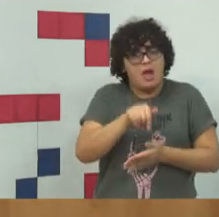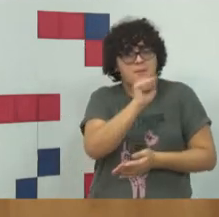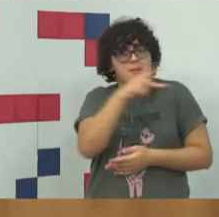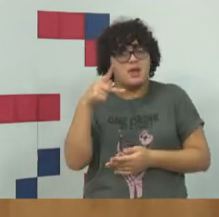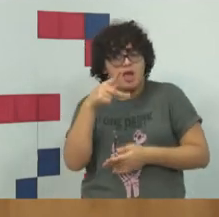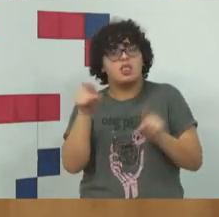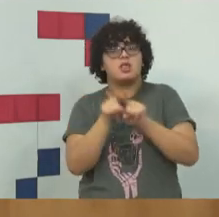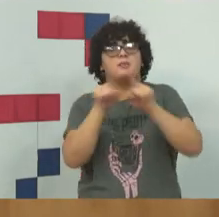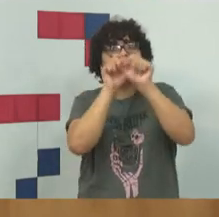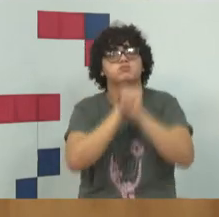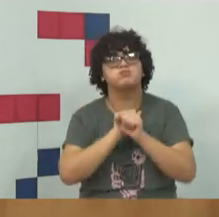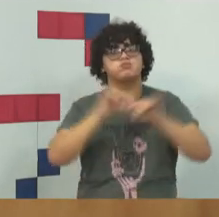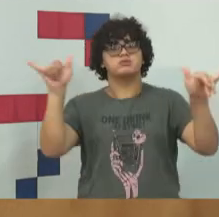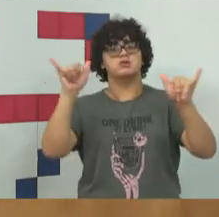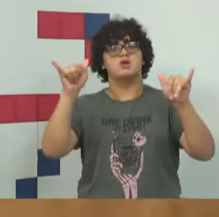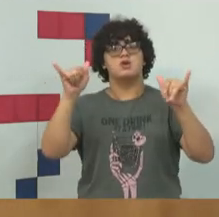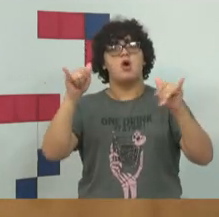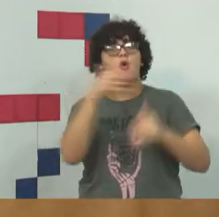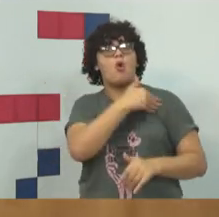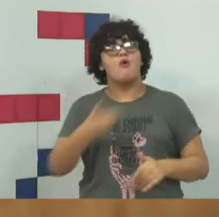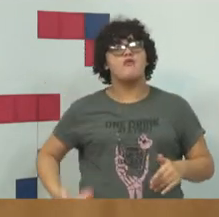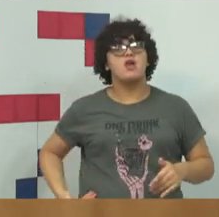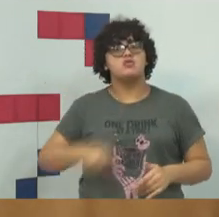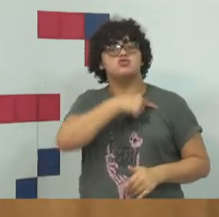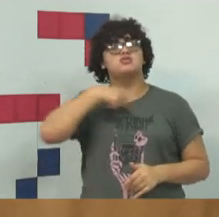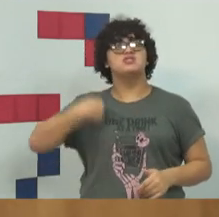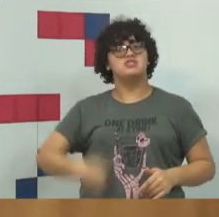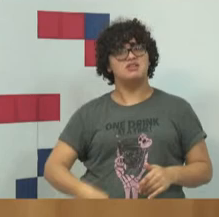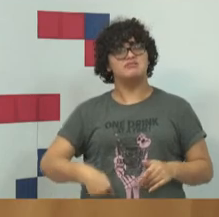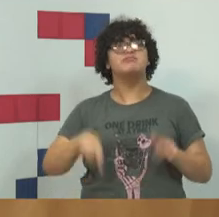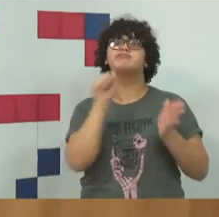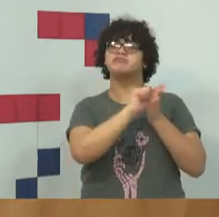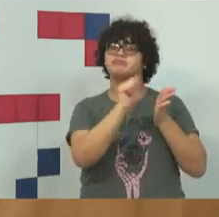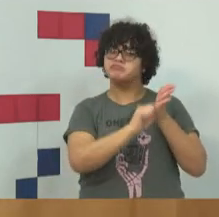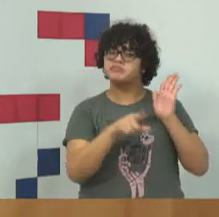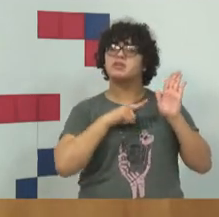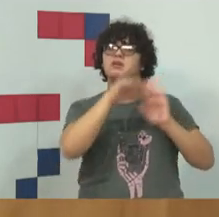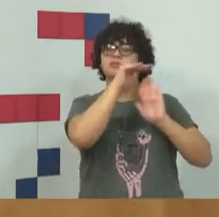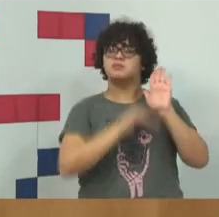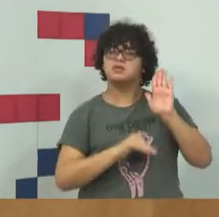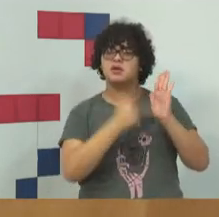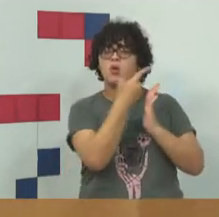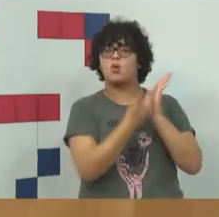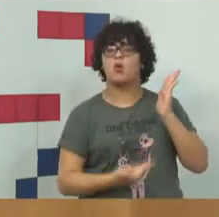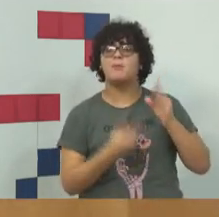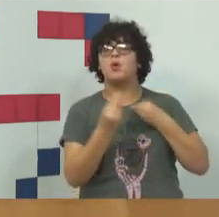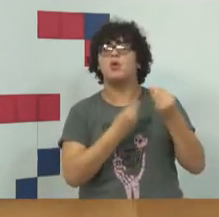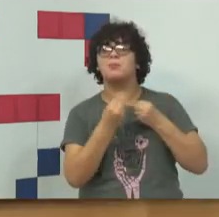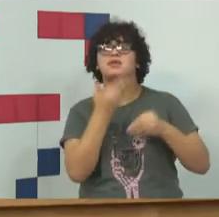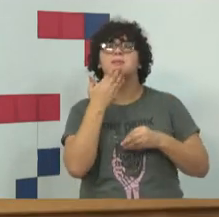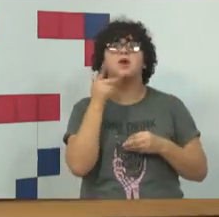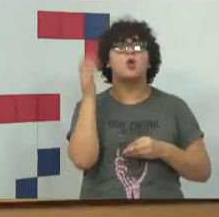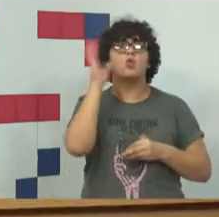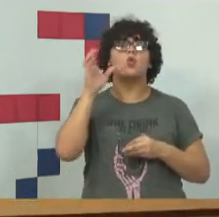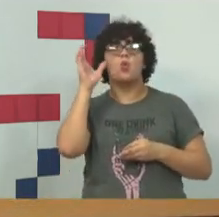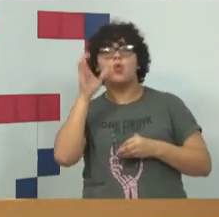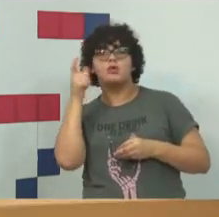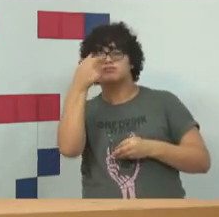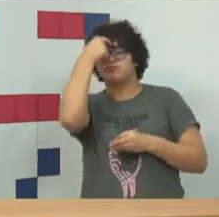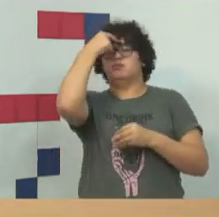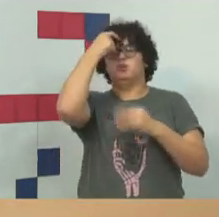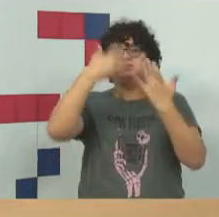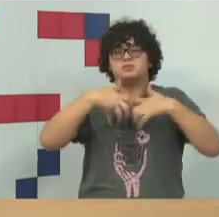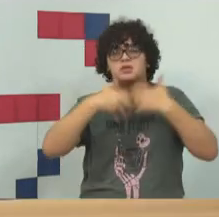é compartilhado com o governo chinês. Está escrito. Então, o problema está na nossa consciência de o quanto os nossos dados